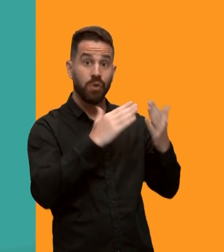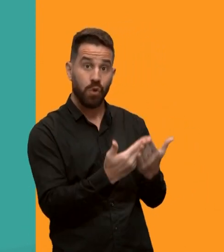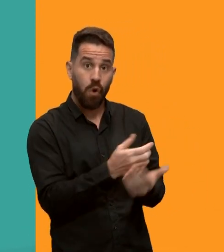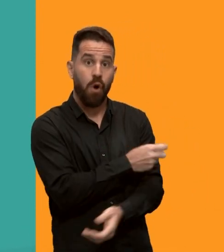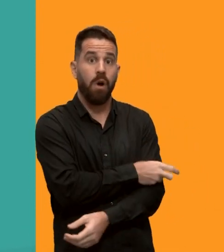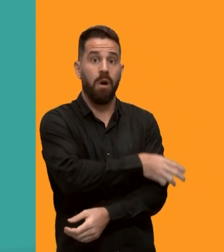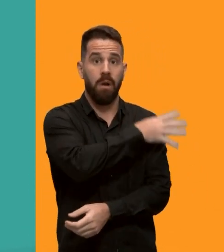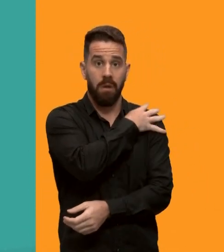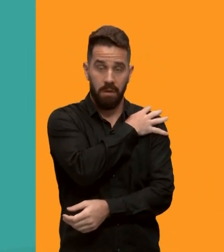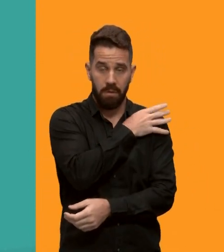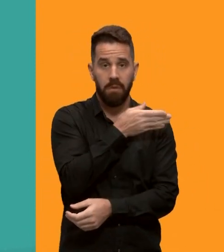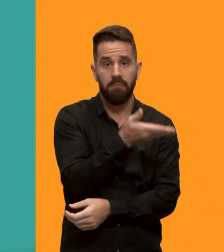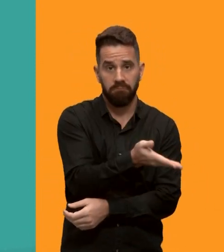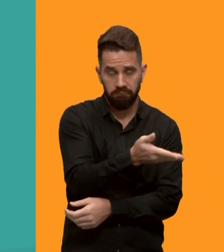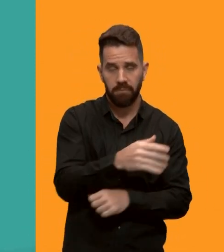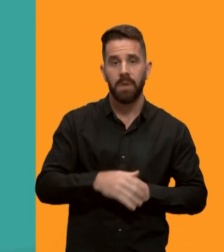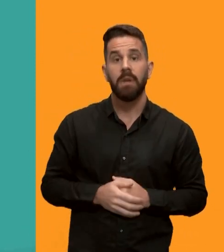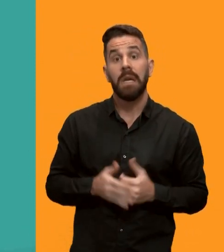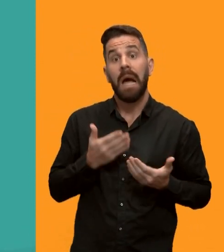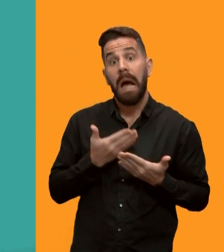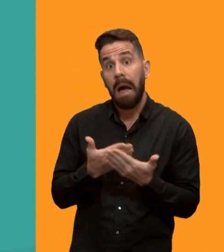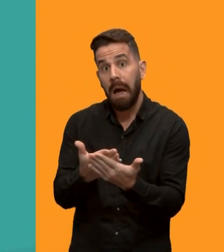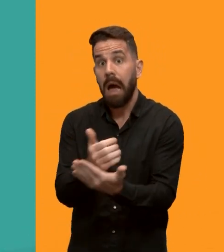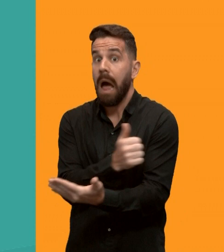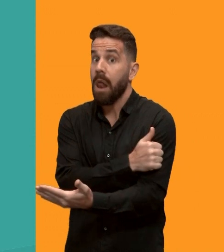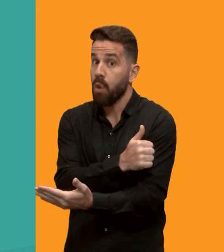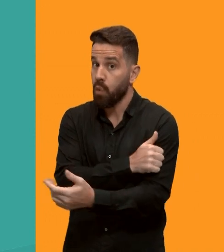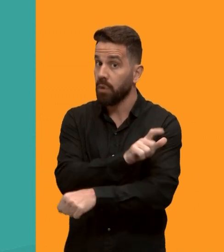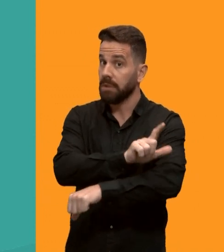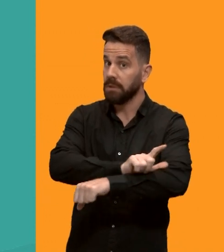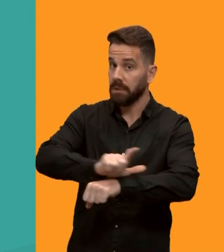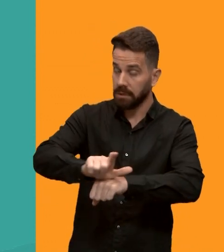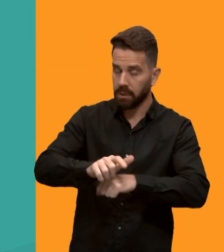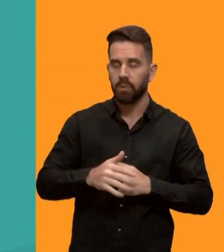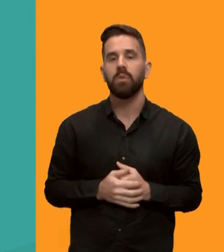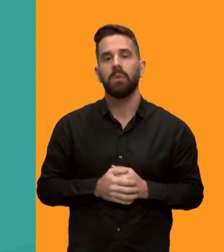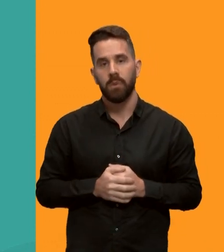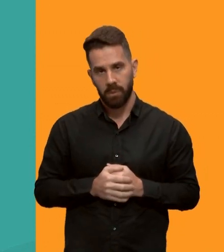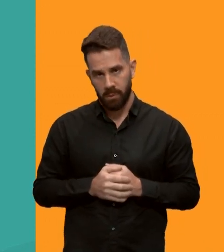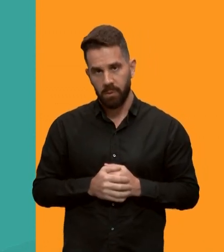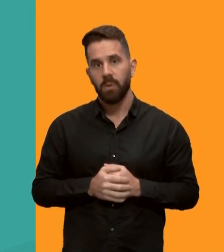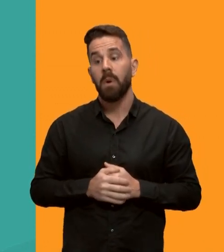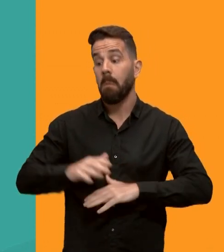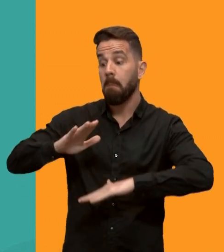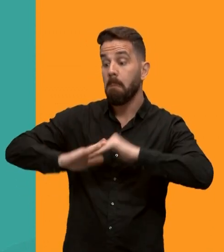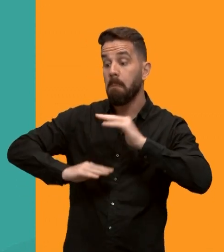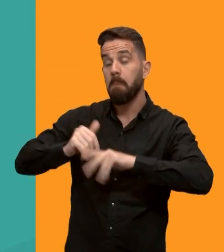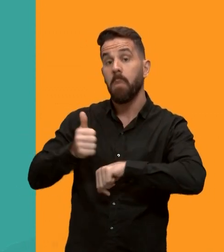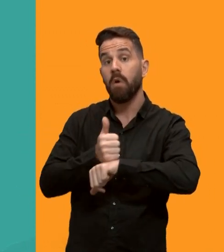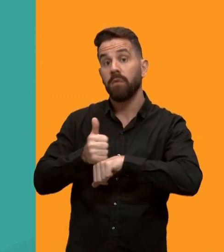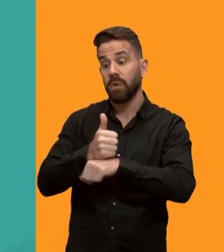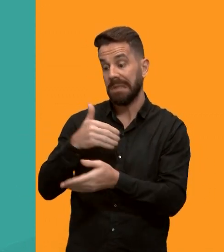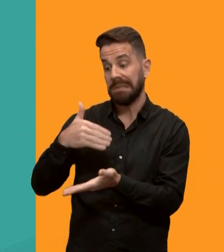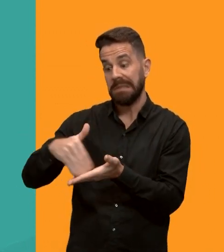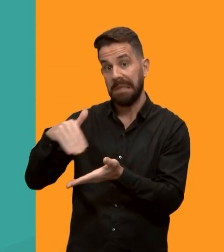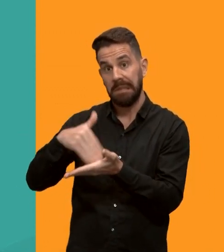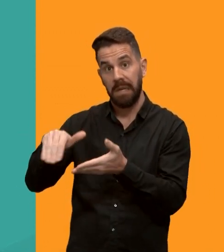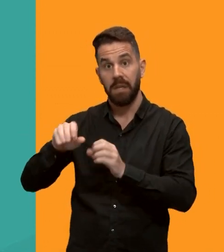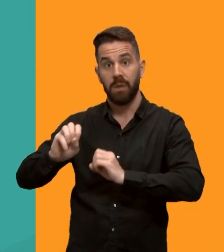estudantes de licenciaturas, profissionais das secretarias de educação e